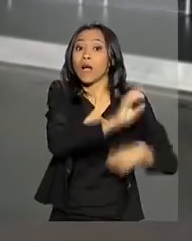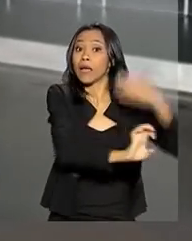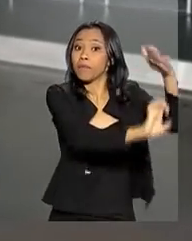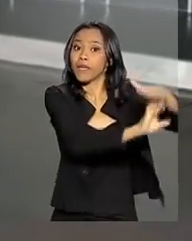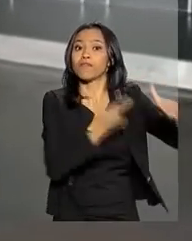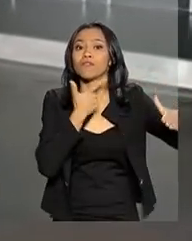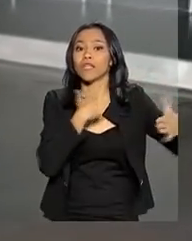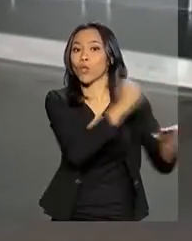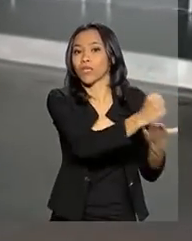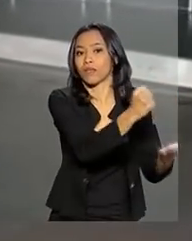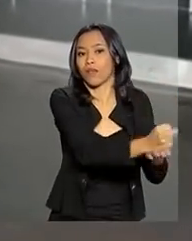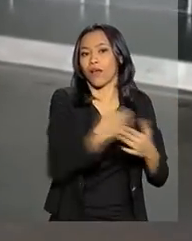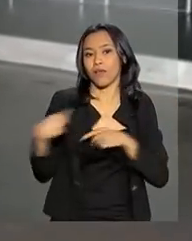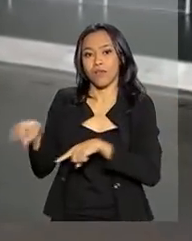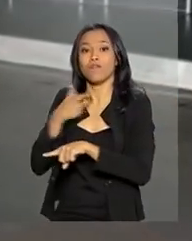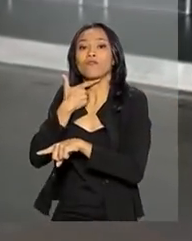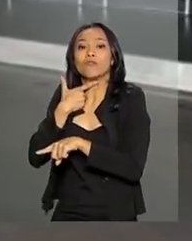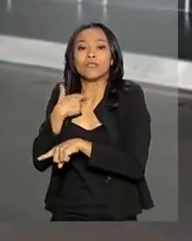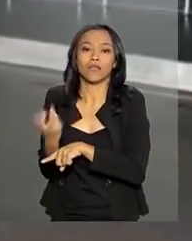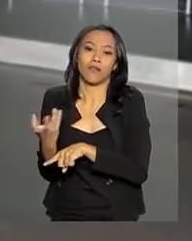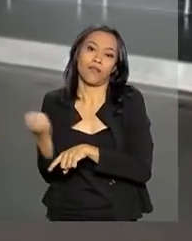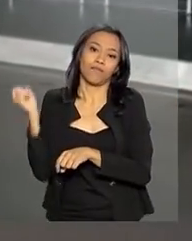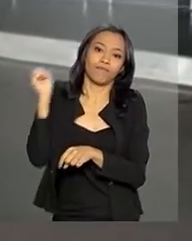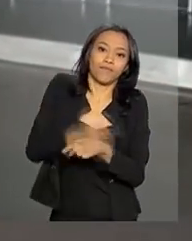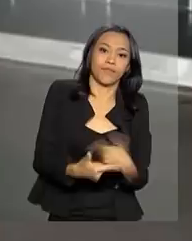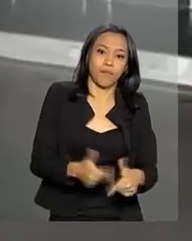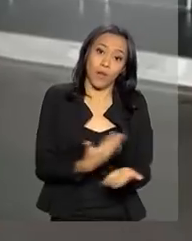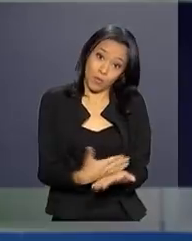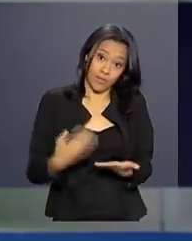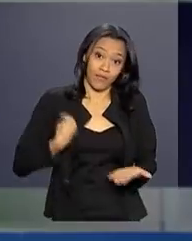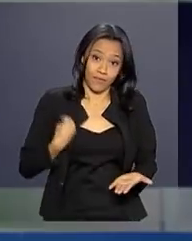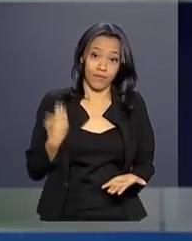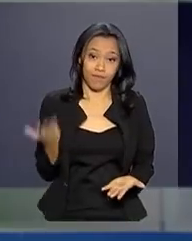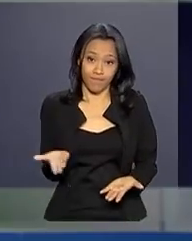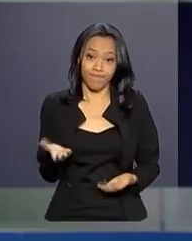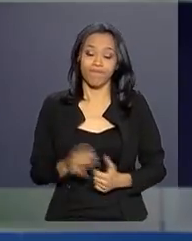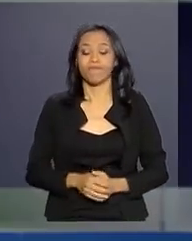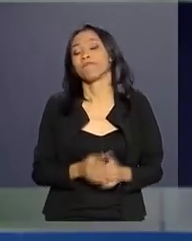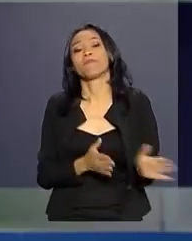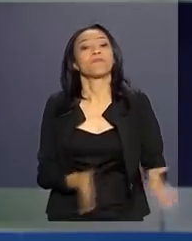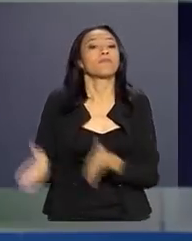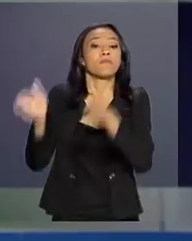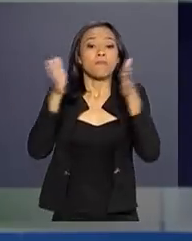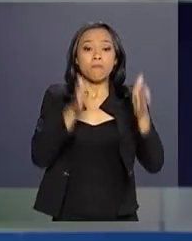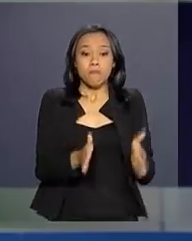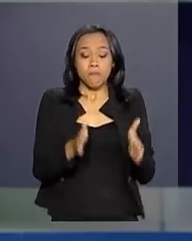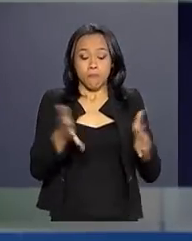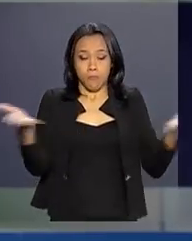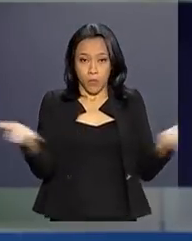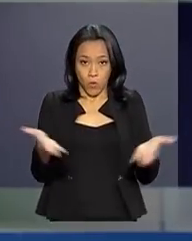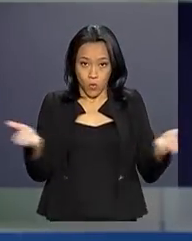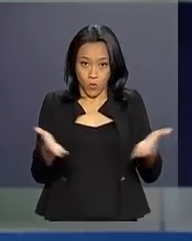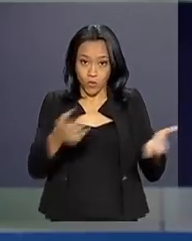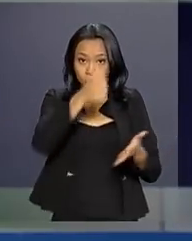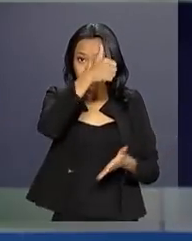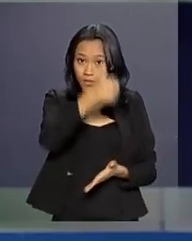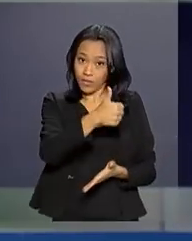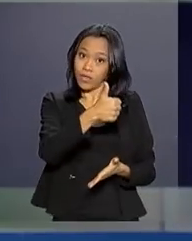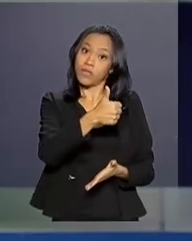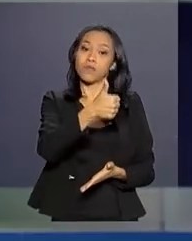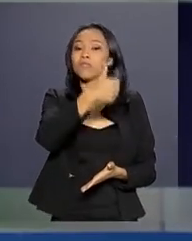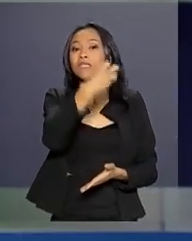empregar e a vontade do imigrante em recomeçar a vida. E o 13º abrigo para receber